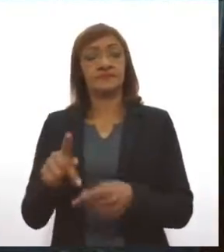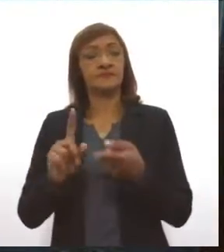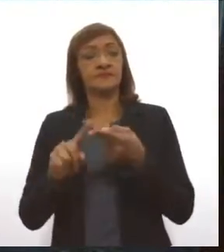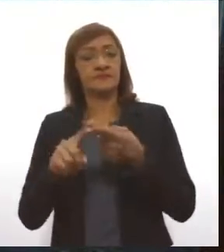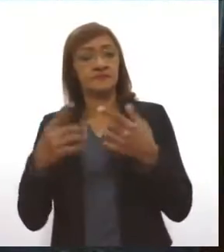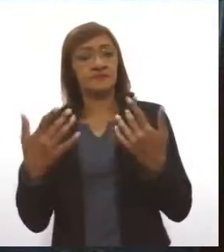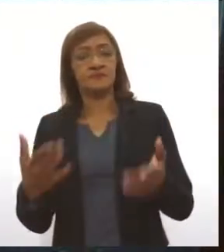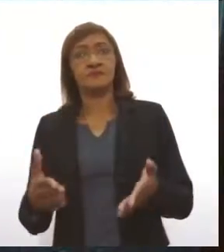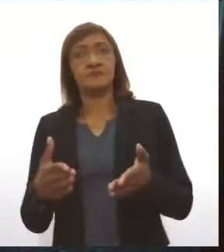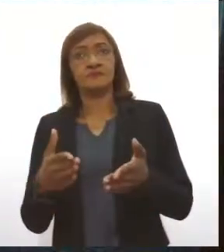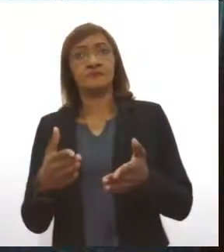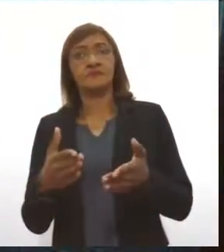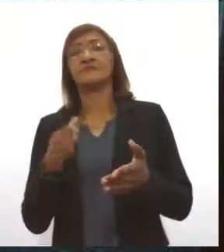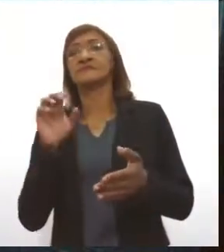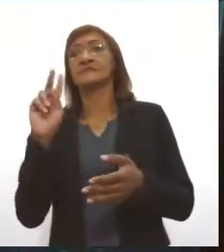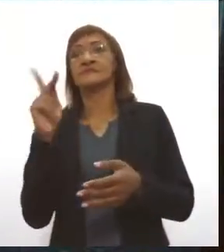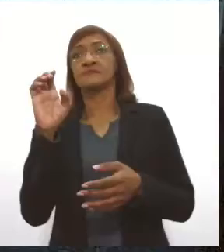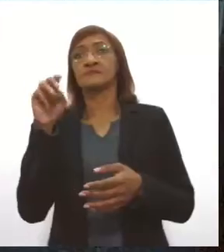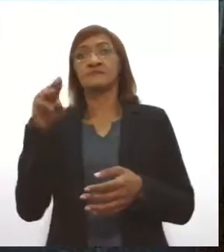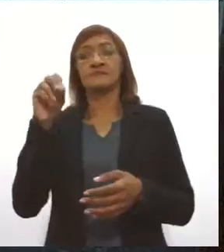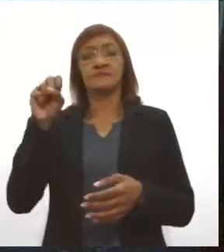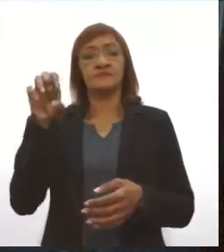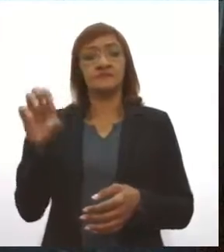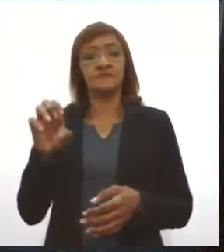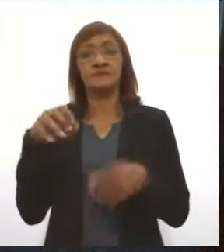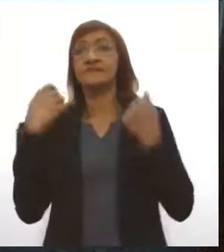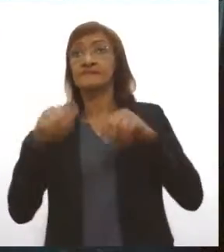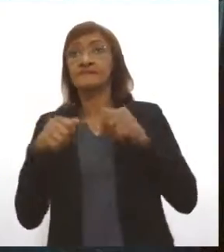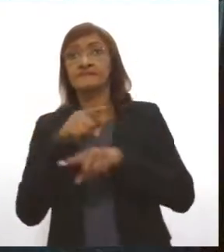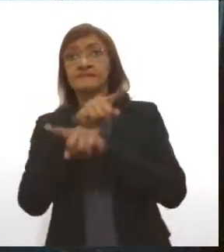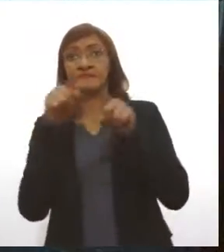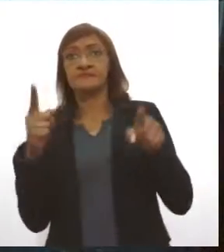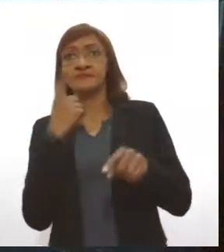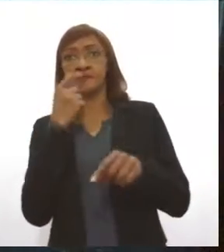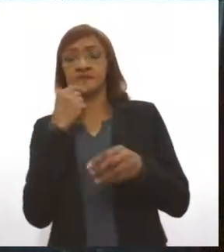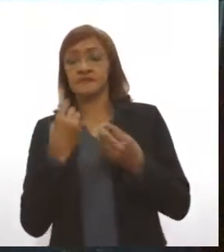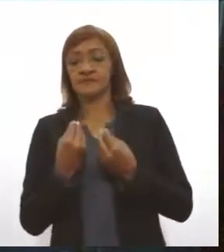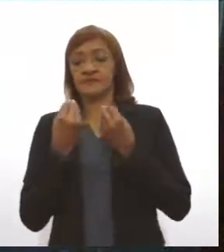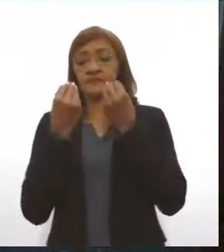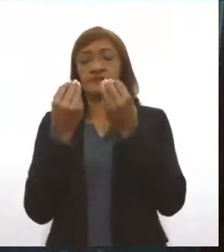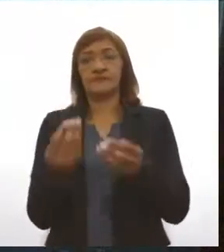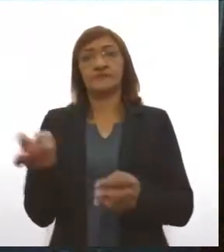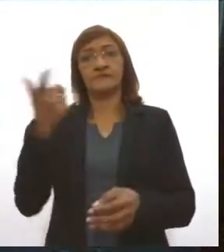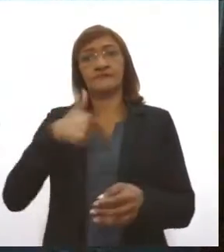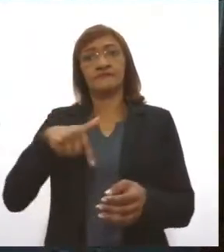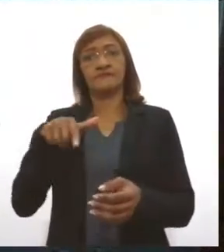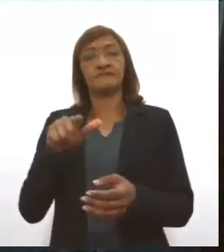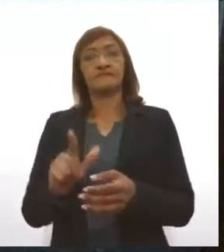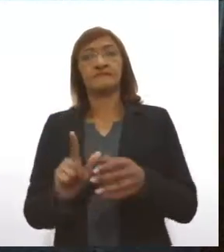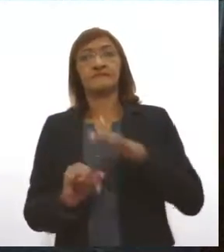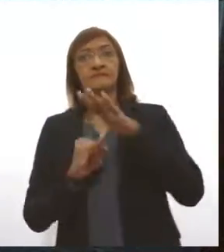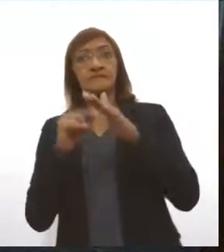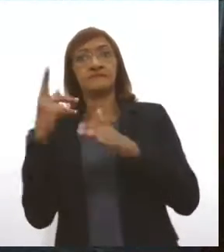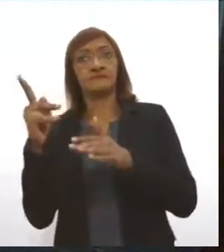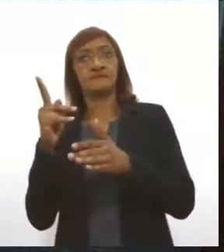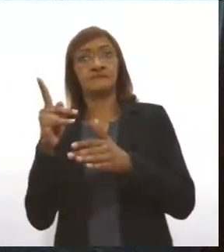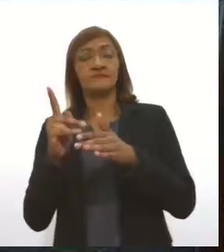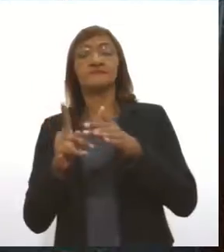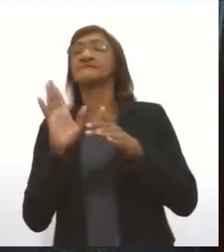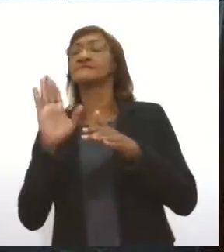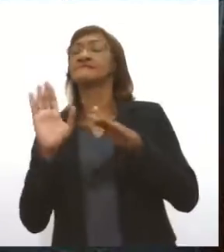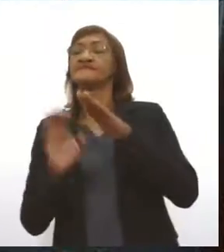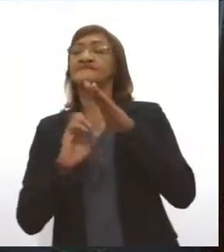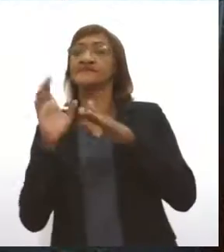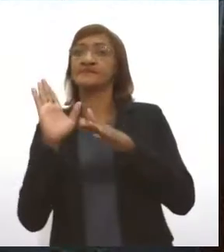principalmente agora nas festas de fim de ano. É preciso que você doador retorne ao centro de hemoterapia de Sergipe. Vamos falar também das